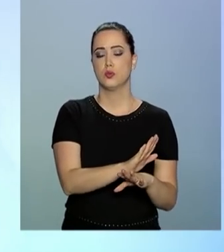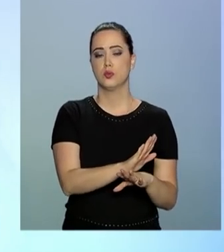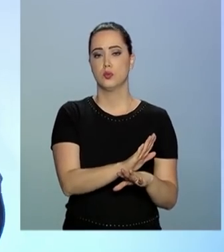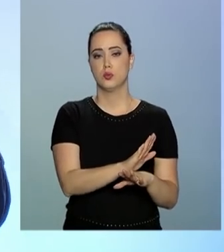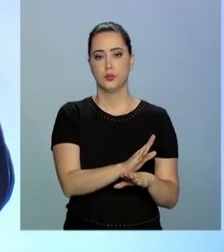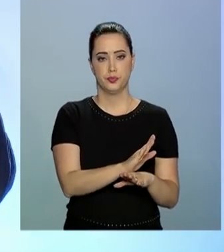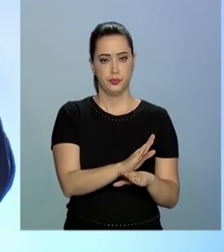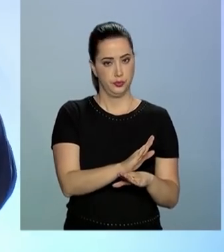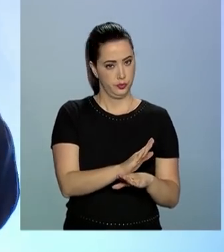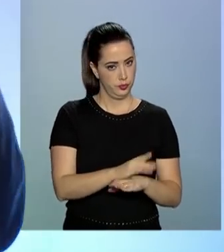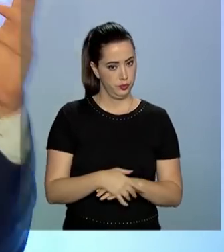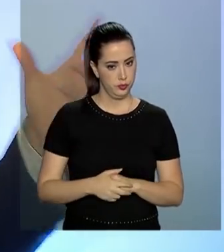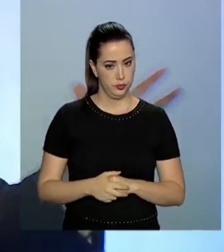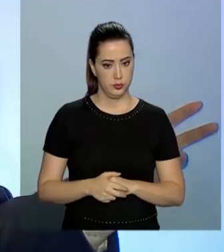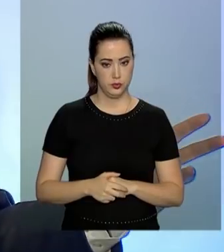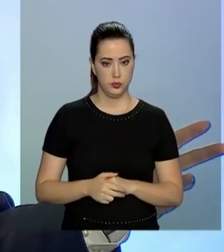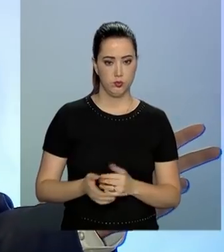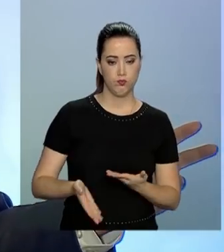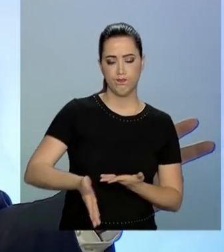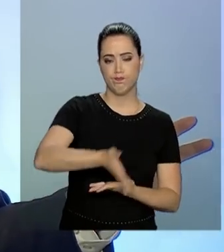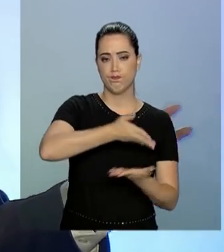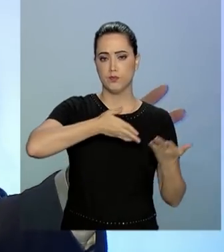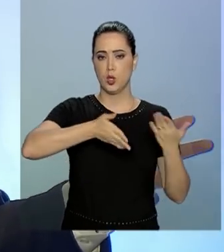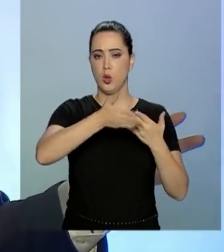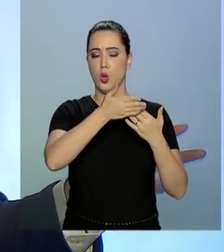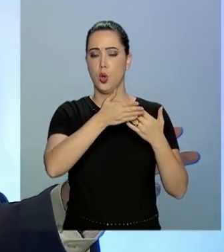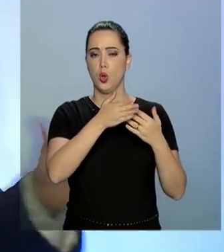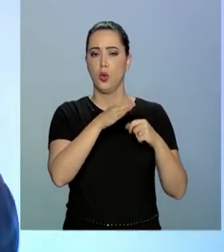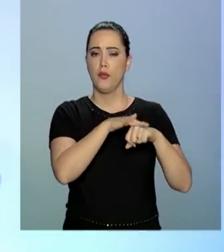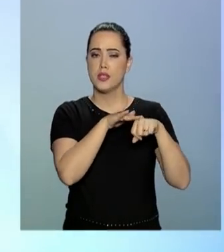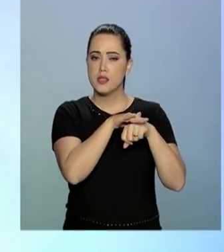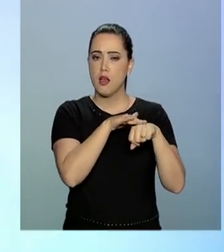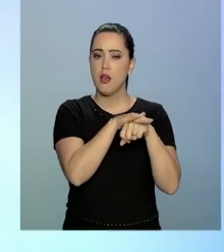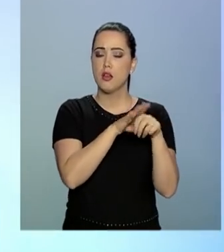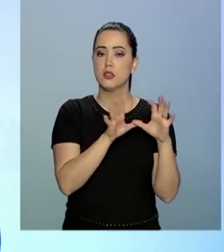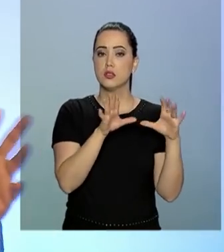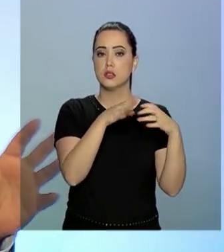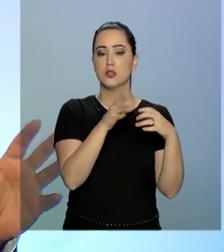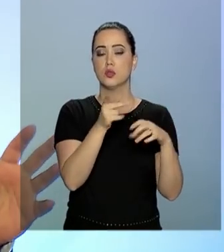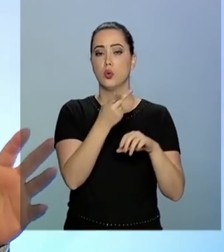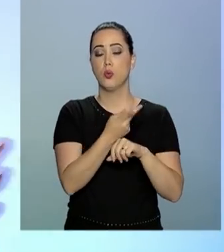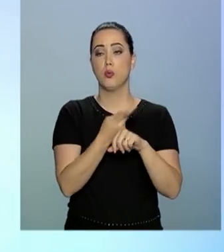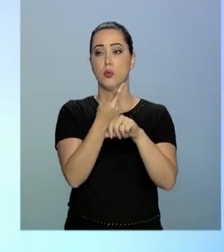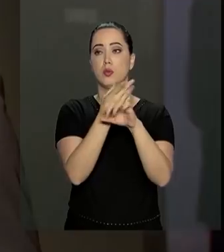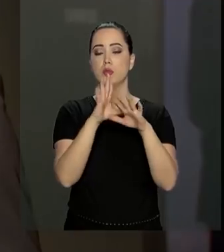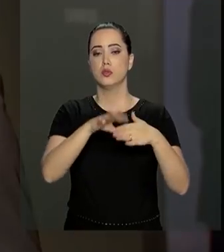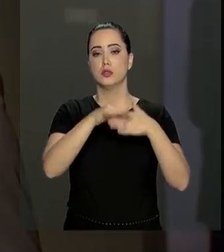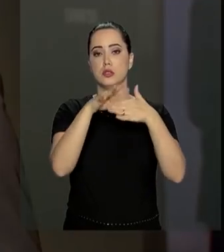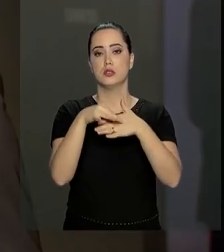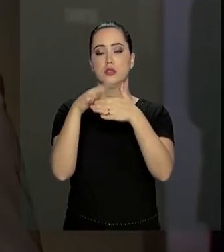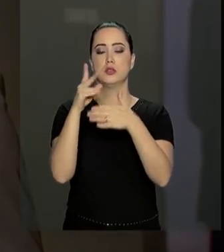interlocutor justamente das mais lúcidas lideranças políticas.